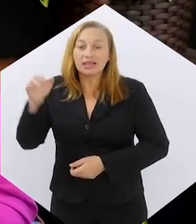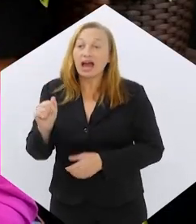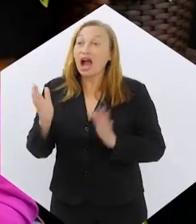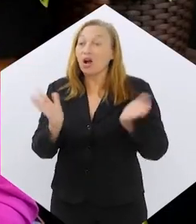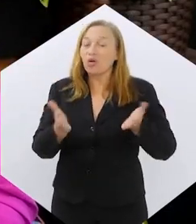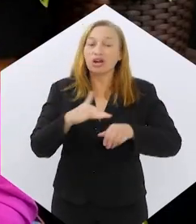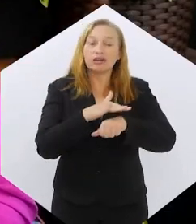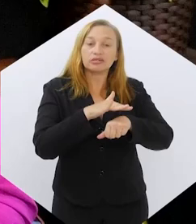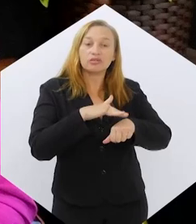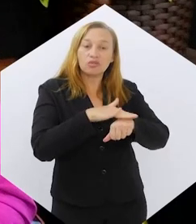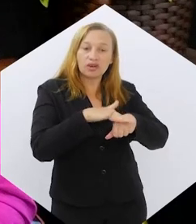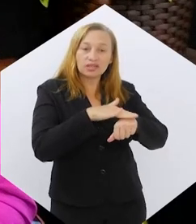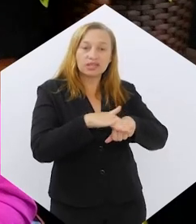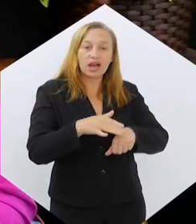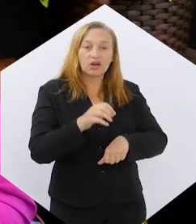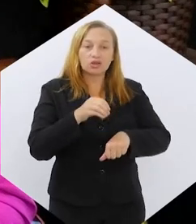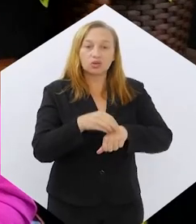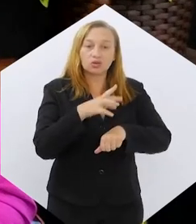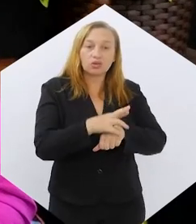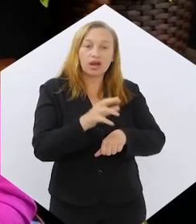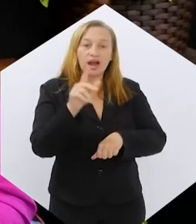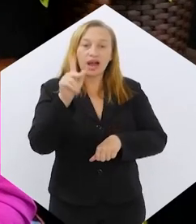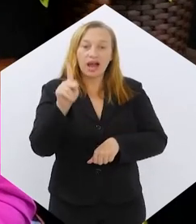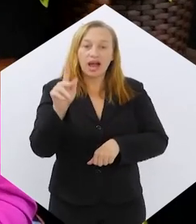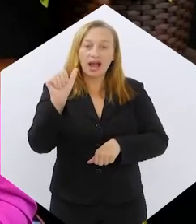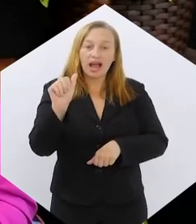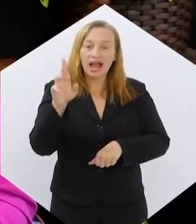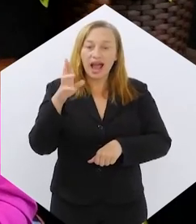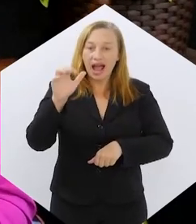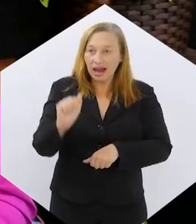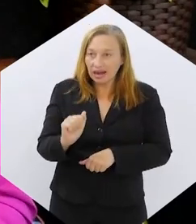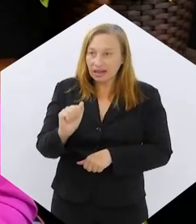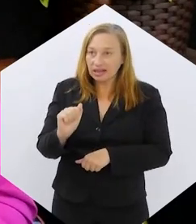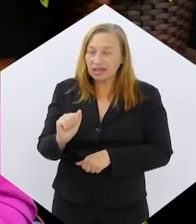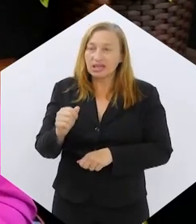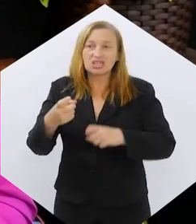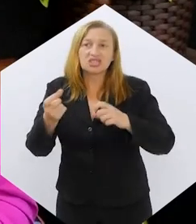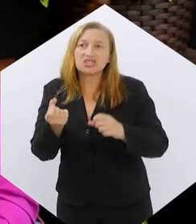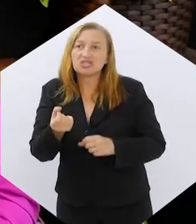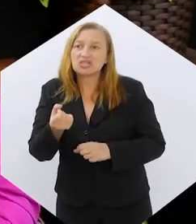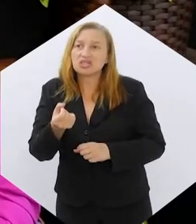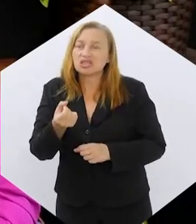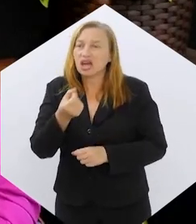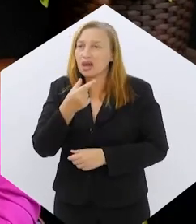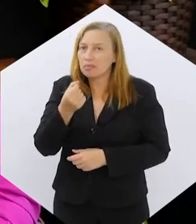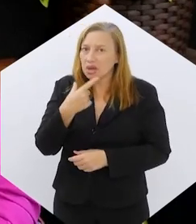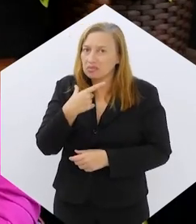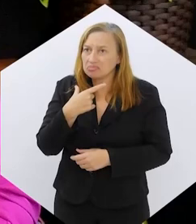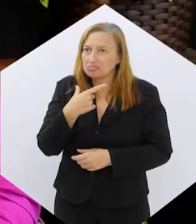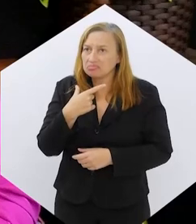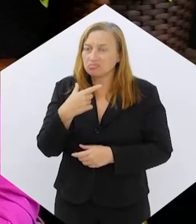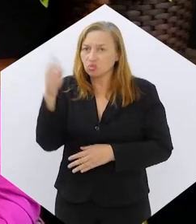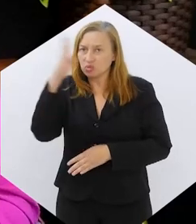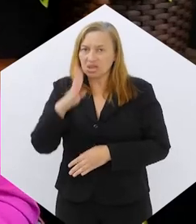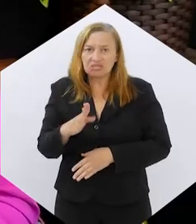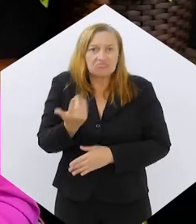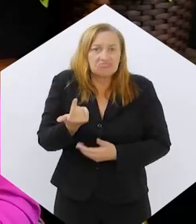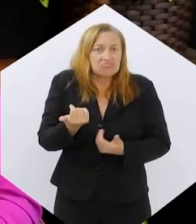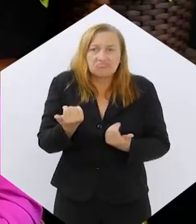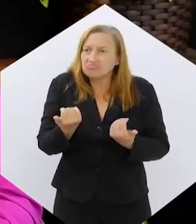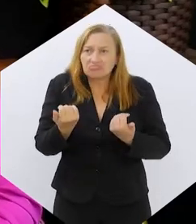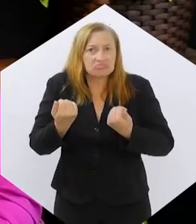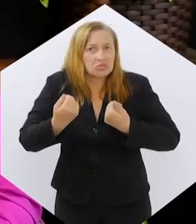Joana, agora eu queria que a doutora Carla falasse para a gente, porque, assim, esses medicamentos no Brasil, eles não precisam realmente de retenção de